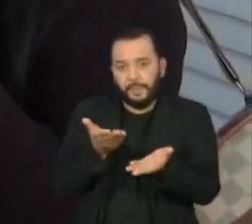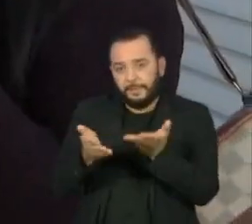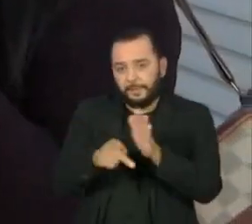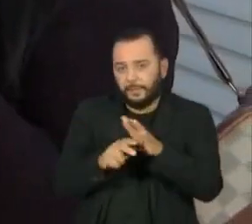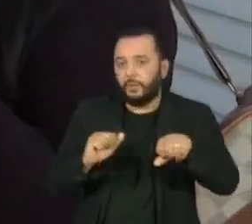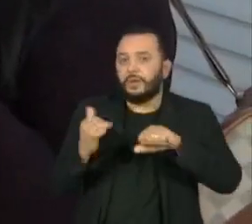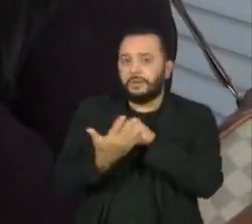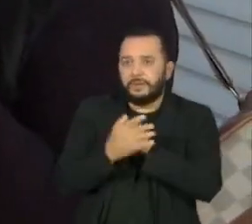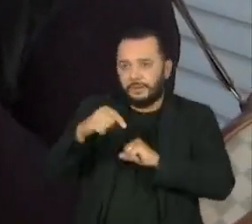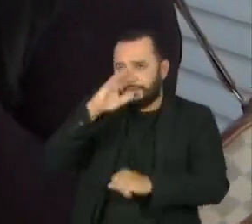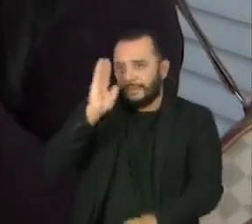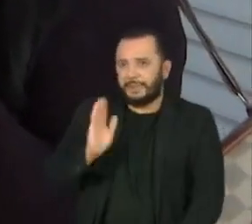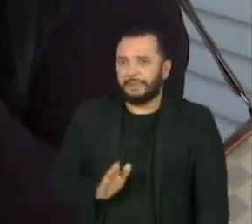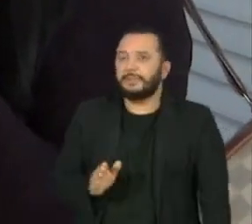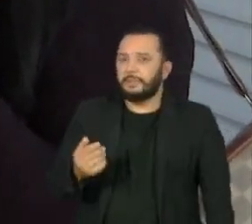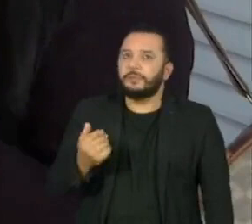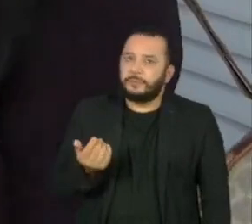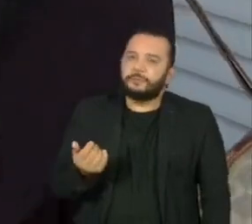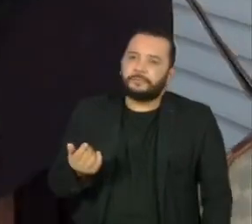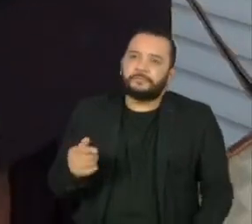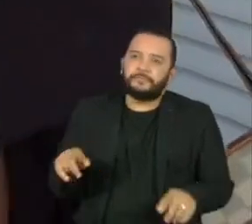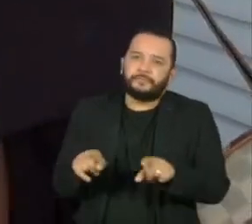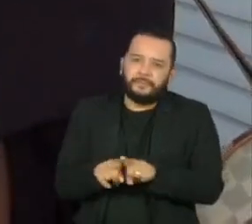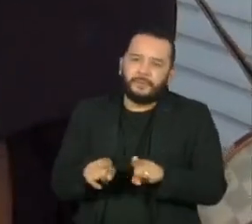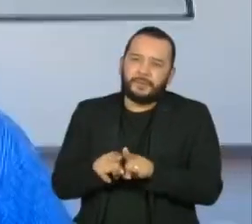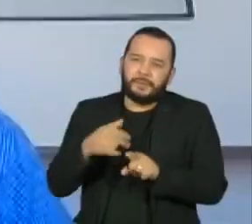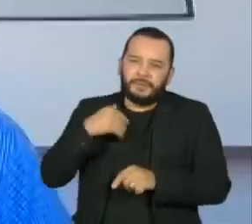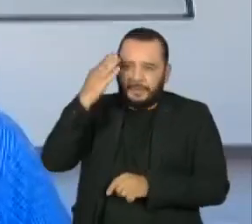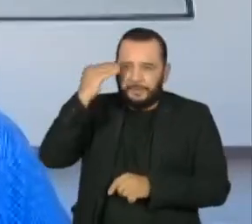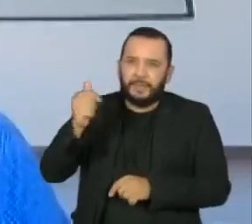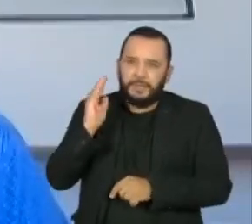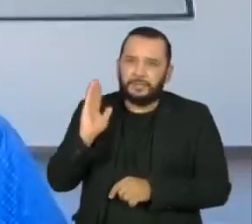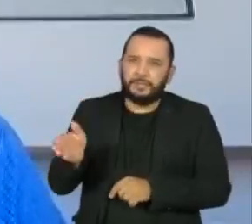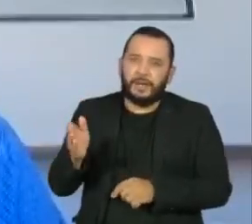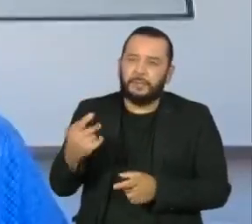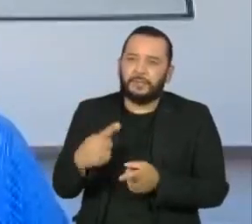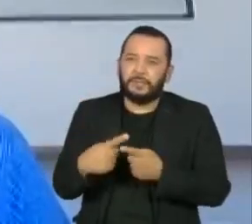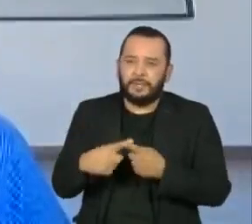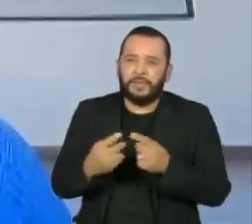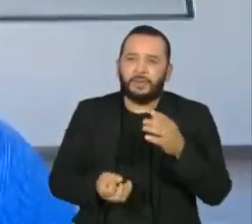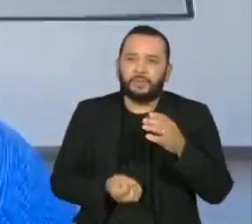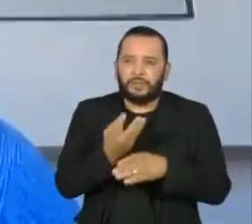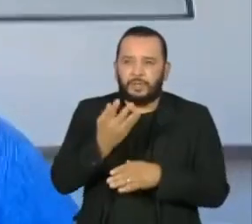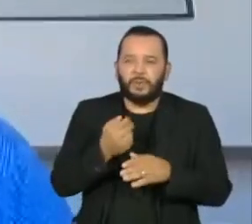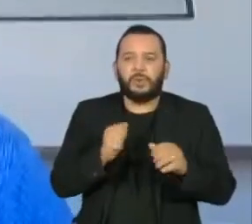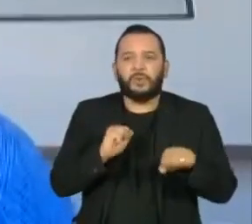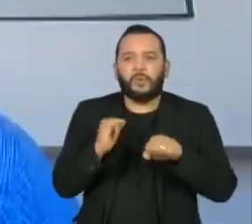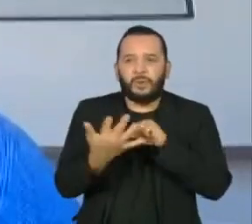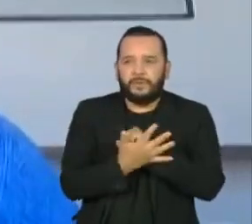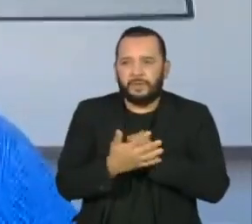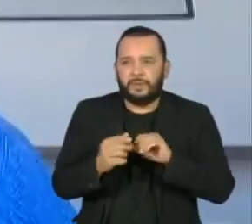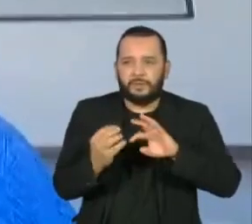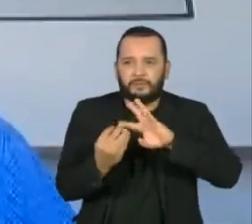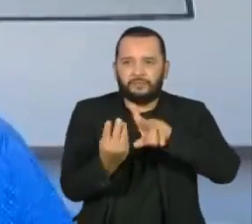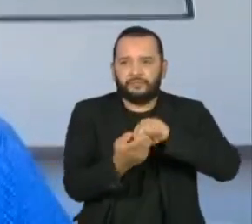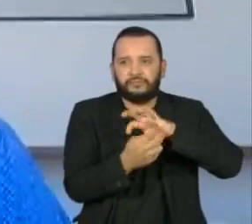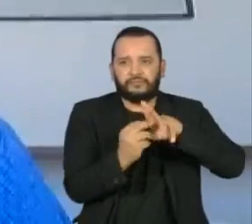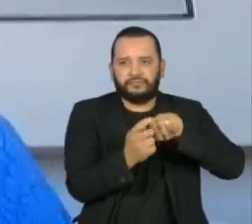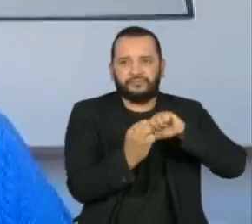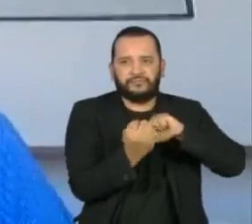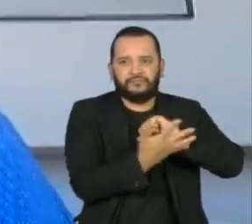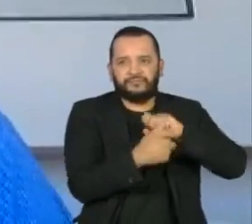tão previsível quanto o surgimento da nova variante. Nós já sabíamos e divulgávamos